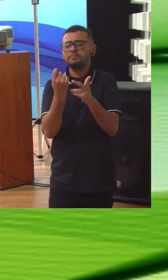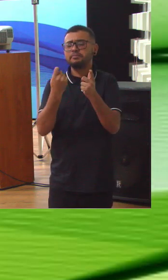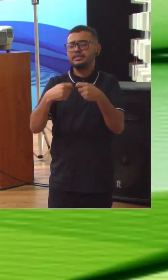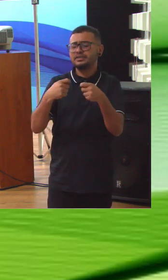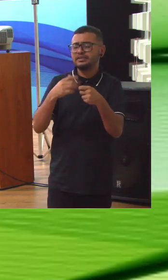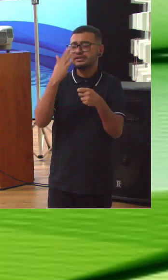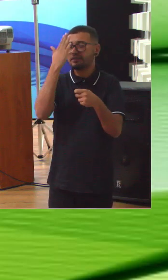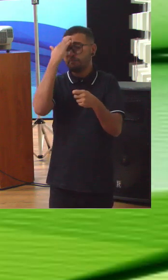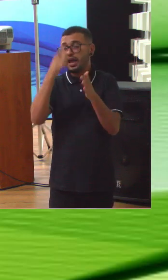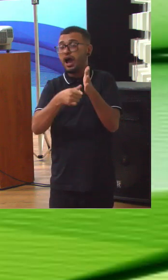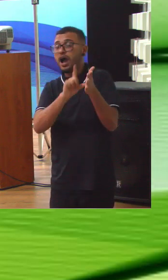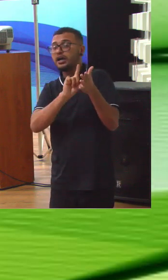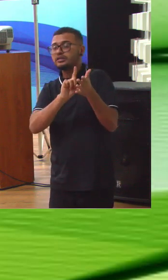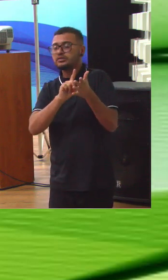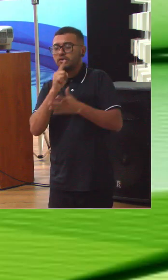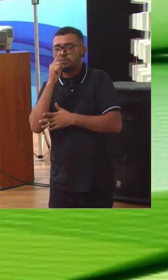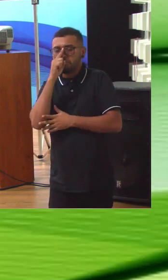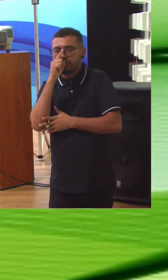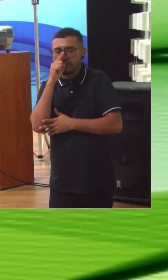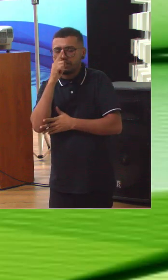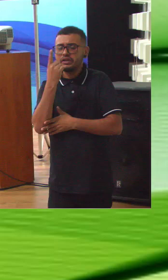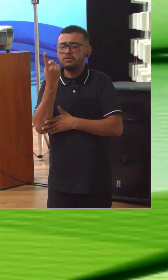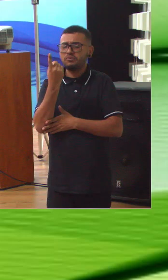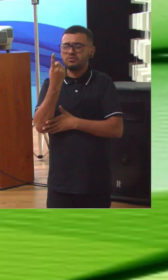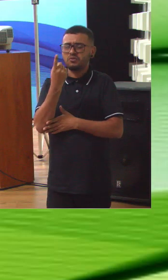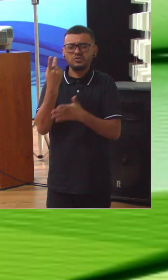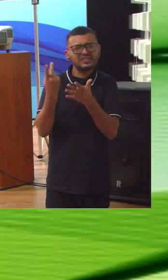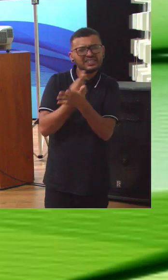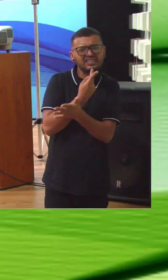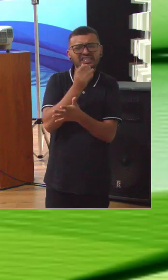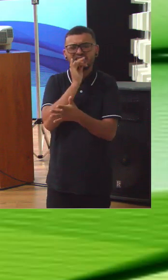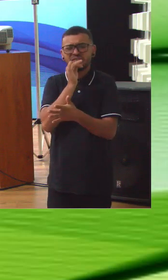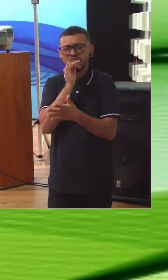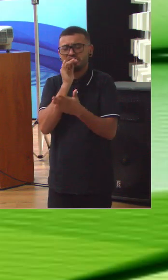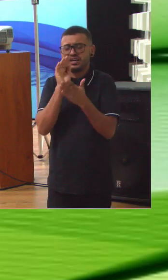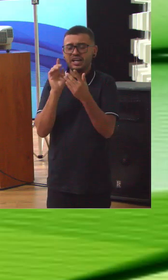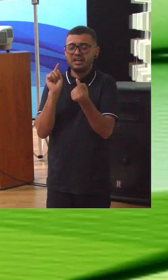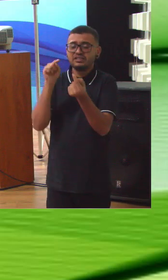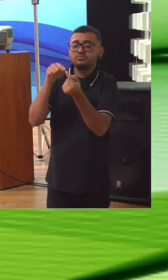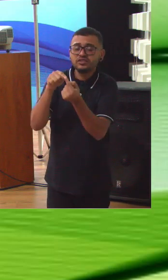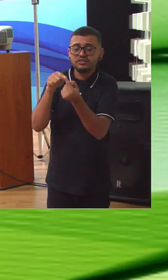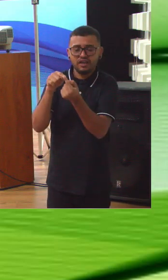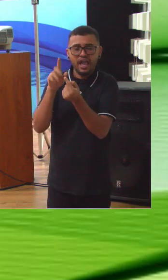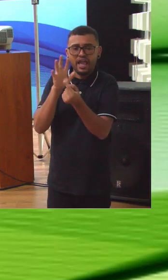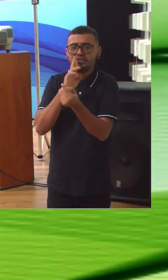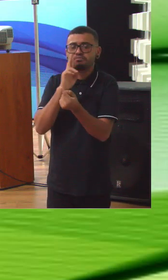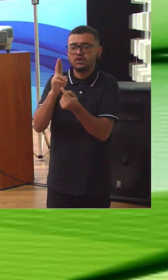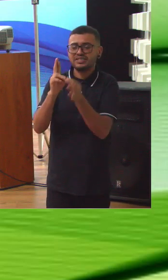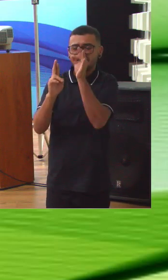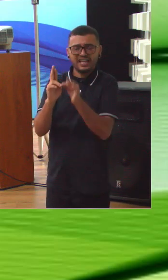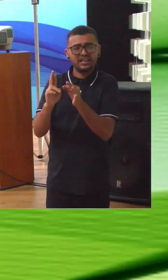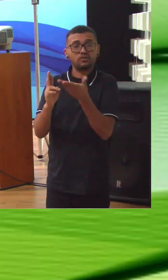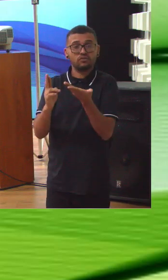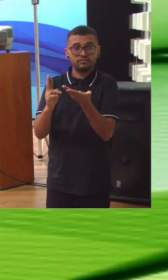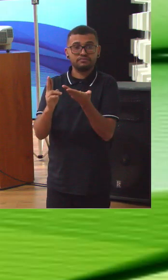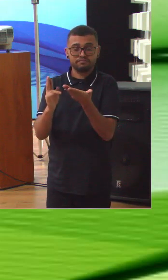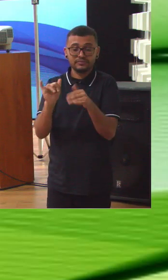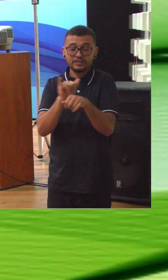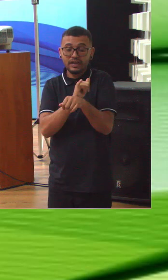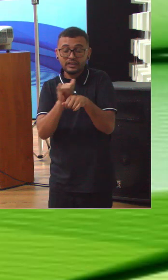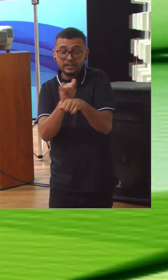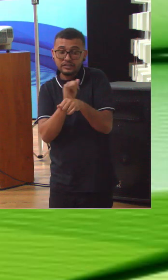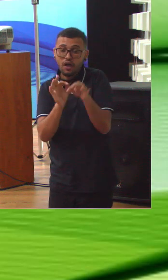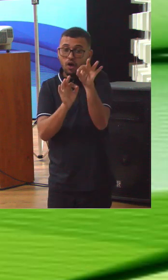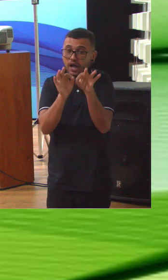riscos que poderiam impedir a entrega dos resultados. Gestão de riscos. Depois eu preciso saber como é que vai ser feita essa